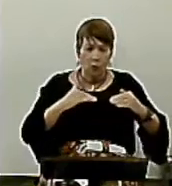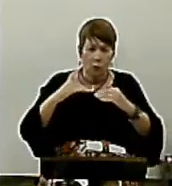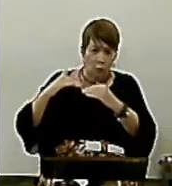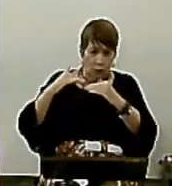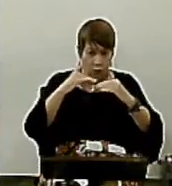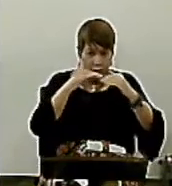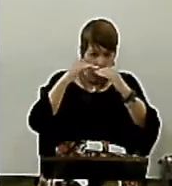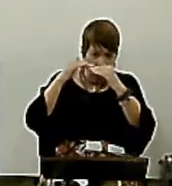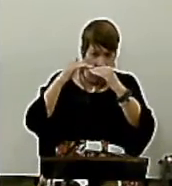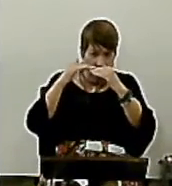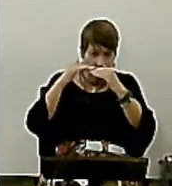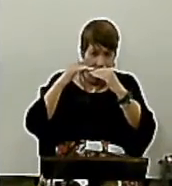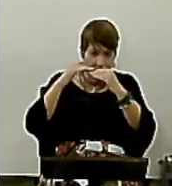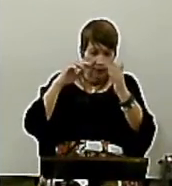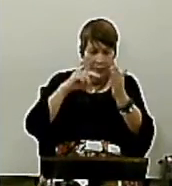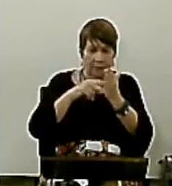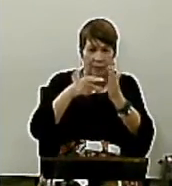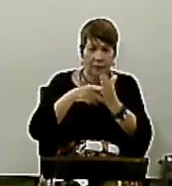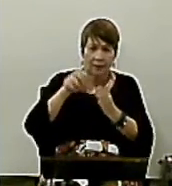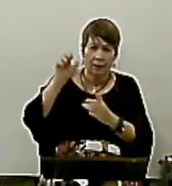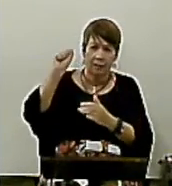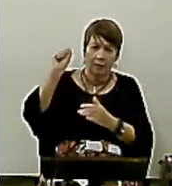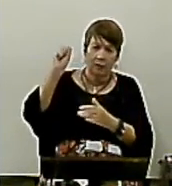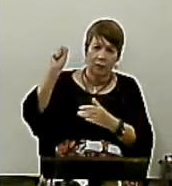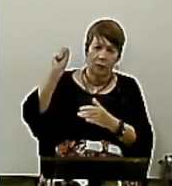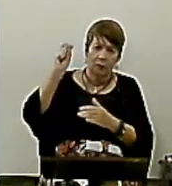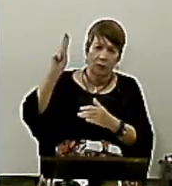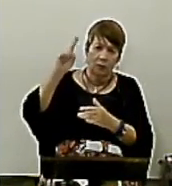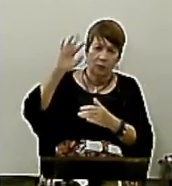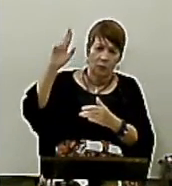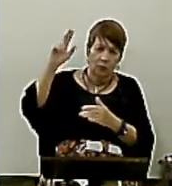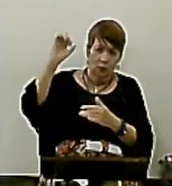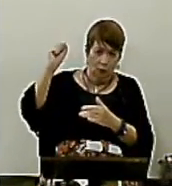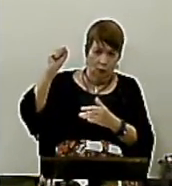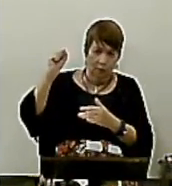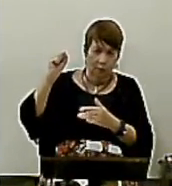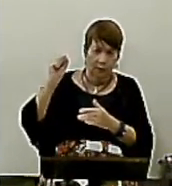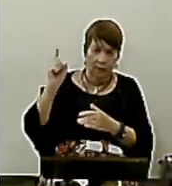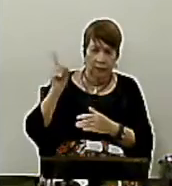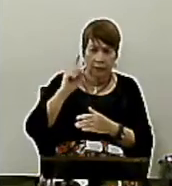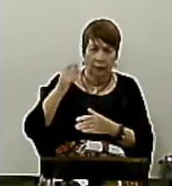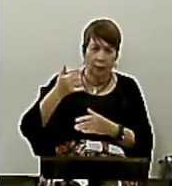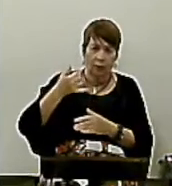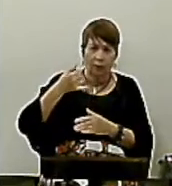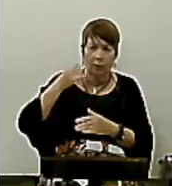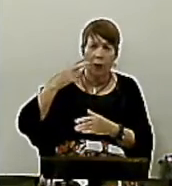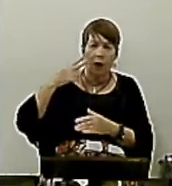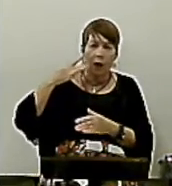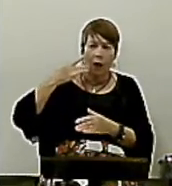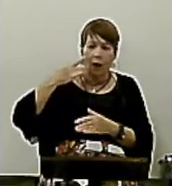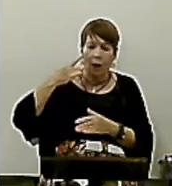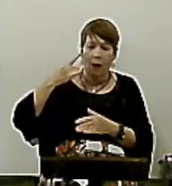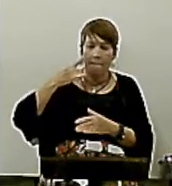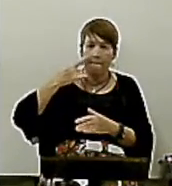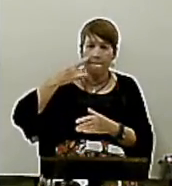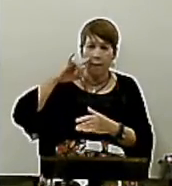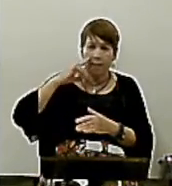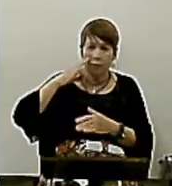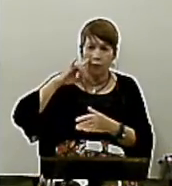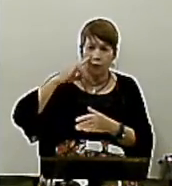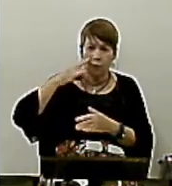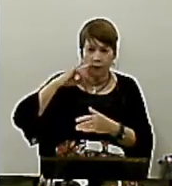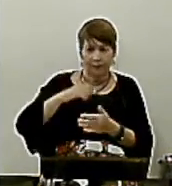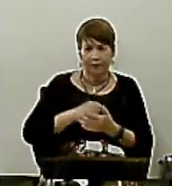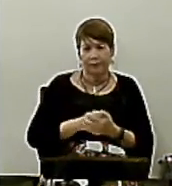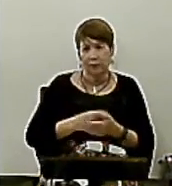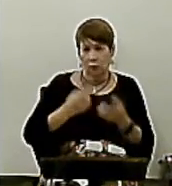bêbados E eu termino Dizendo o seguinte O convite Que eu lhes faço É que aceitemos O desafio De